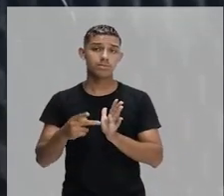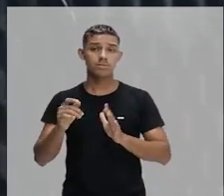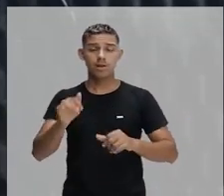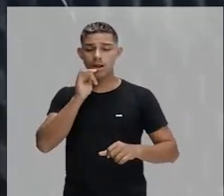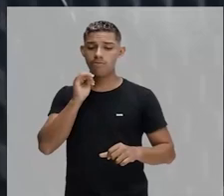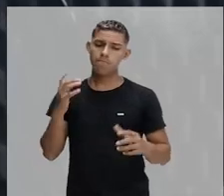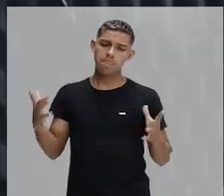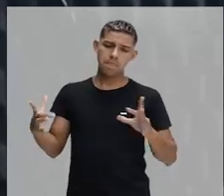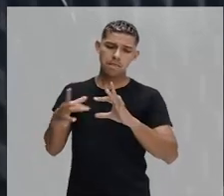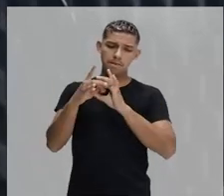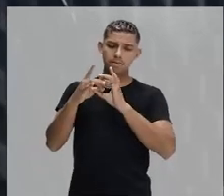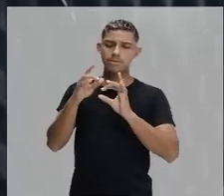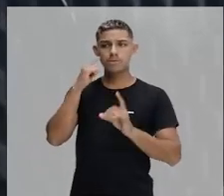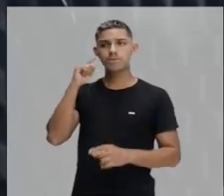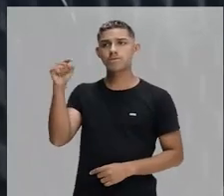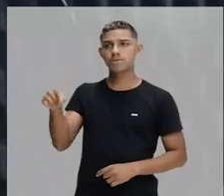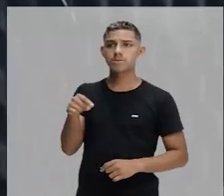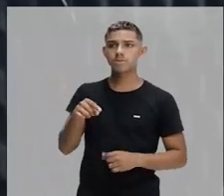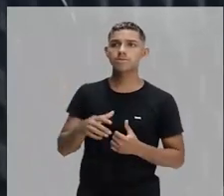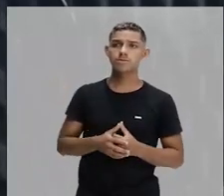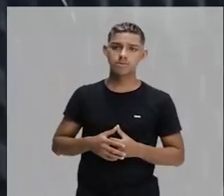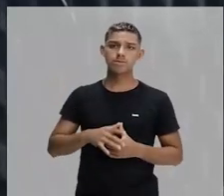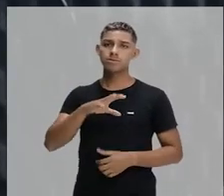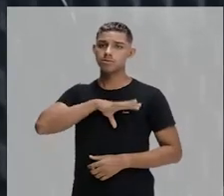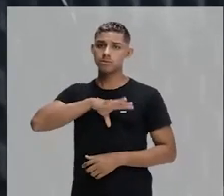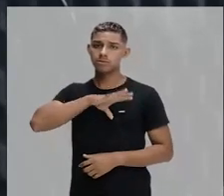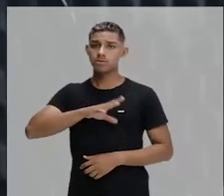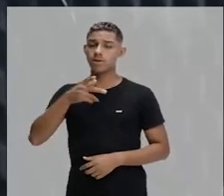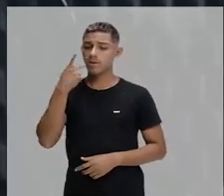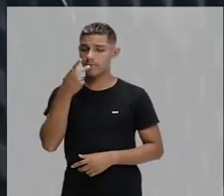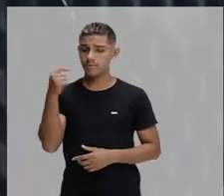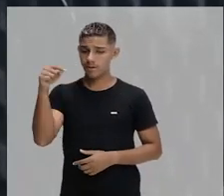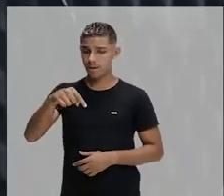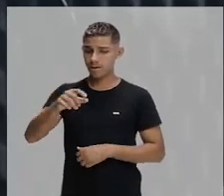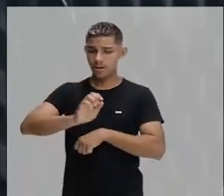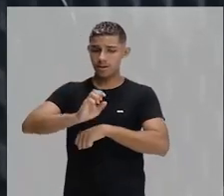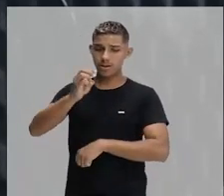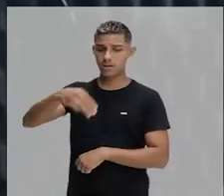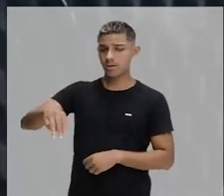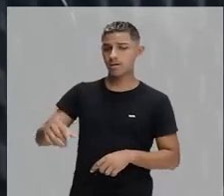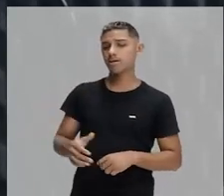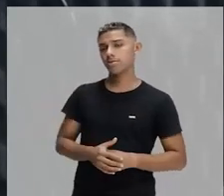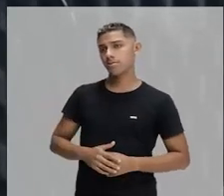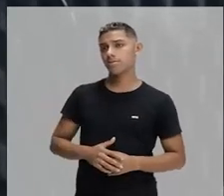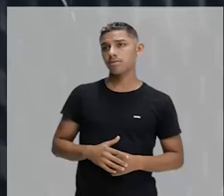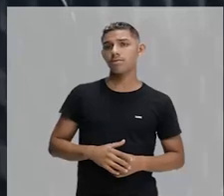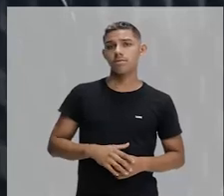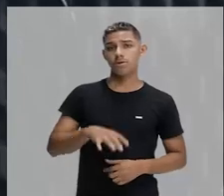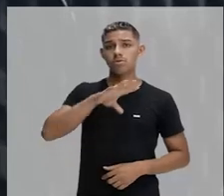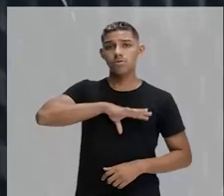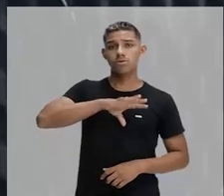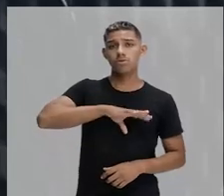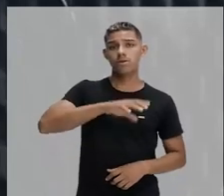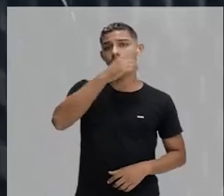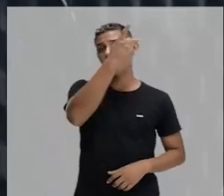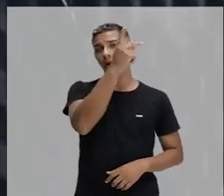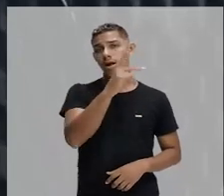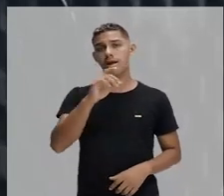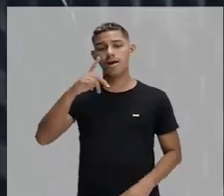associação que foi feita entre o português que nós falamos aqui no Maranhão e o português que é falado em Portugal.